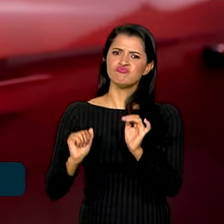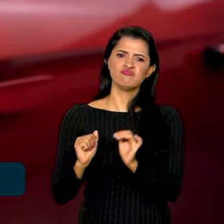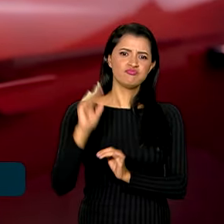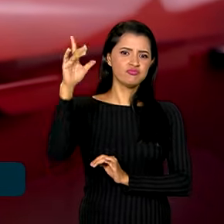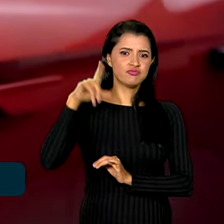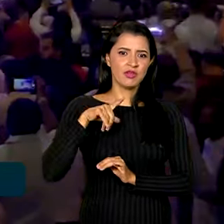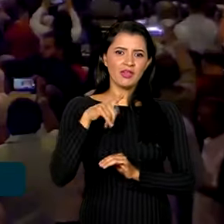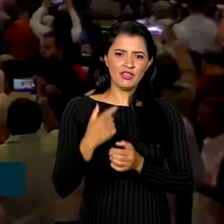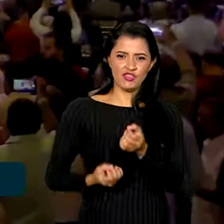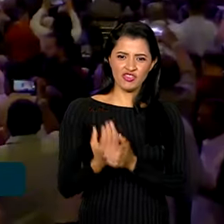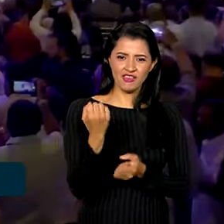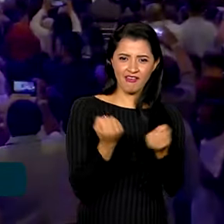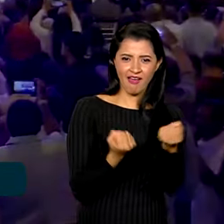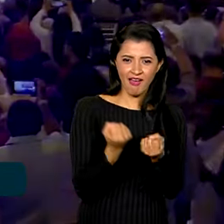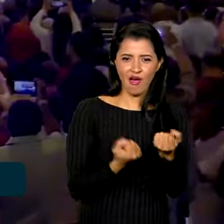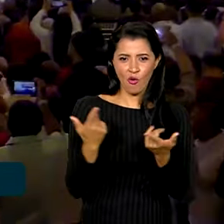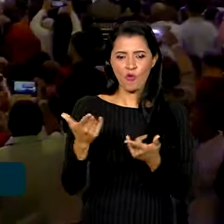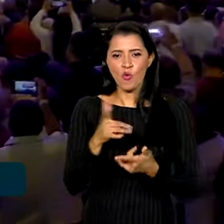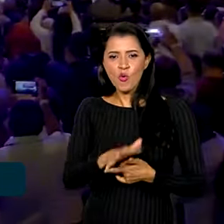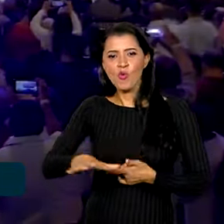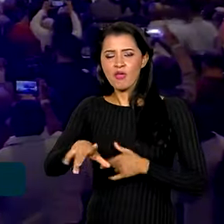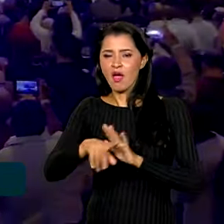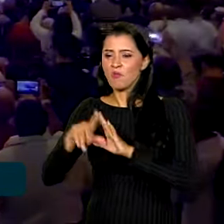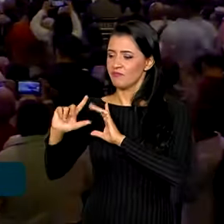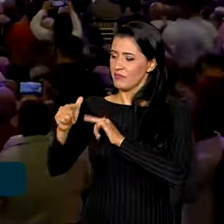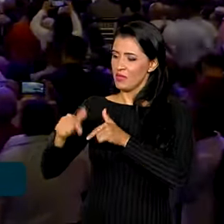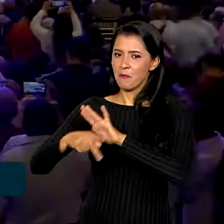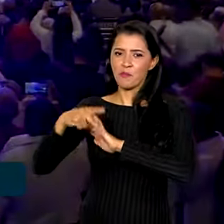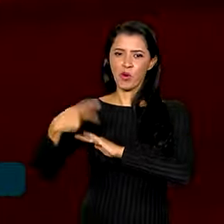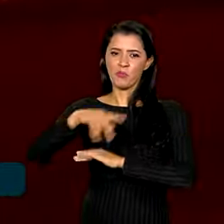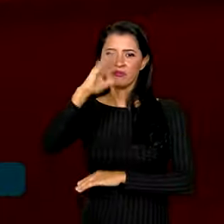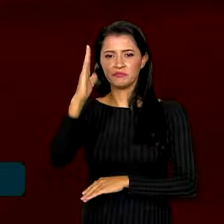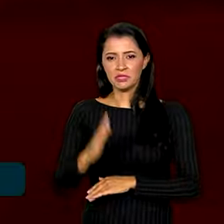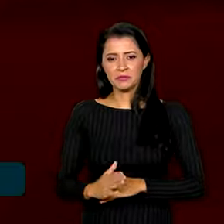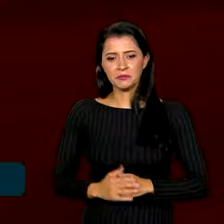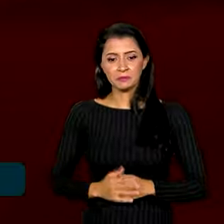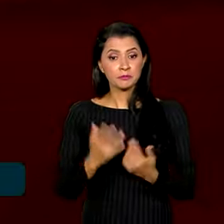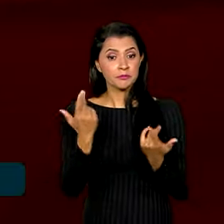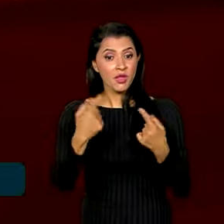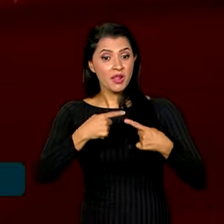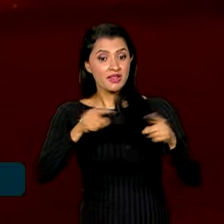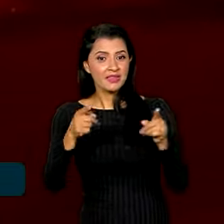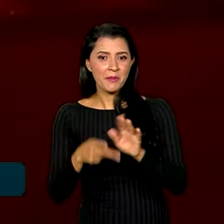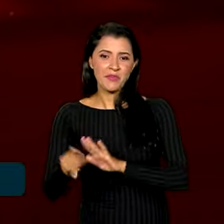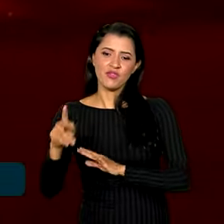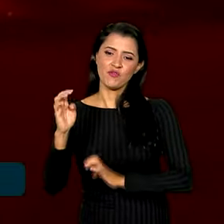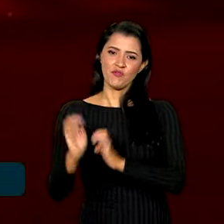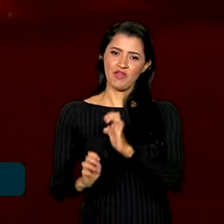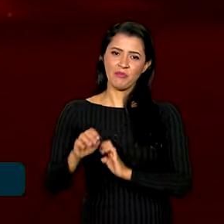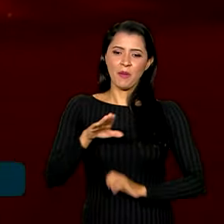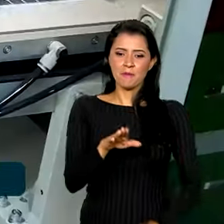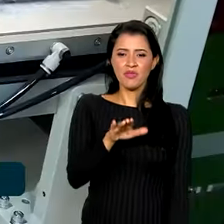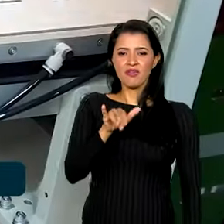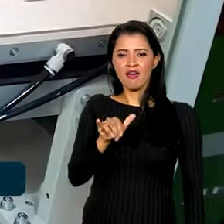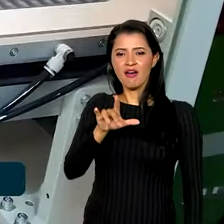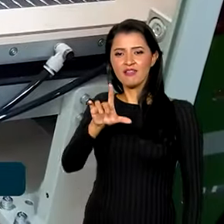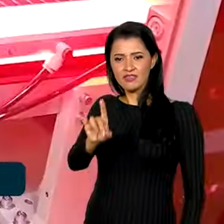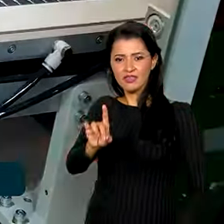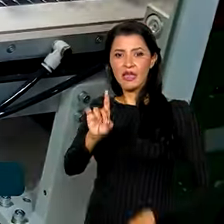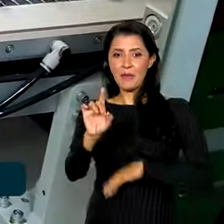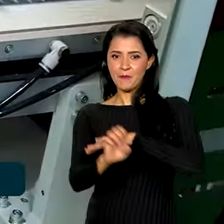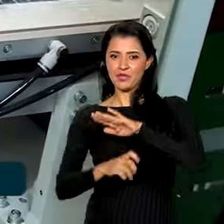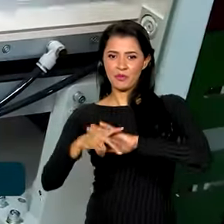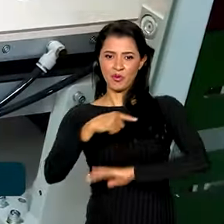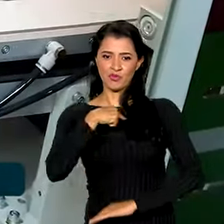construção de carros com uma das regiões mais tradicionais do país. Assim foi o lançamento da fábrica da BYD, empresa